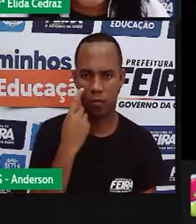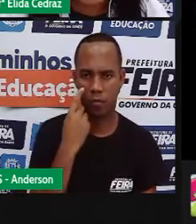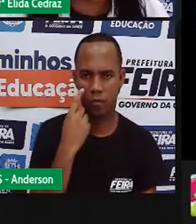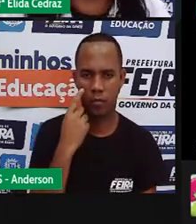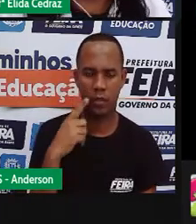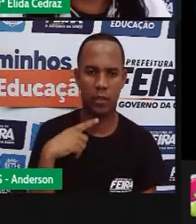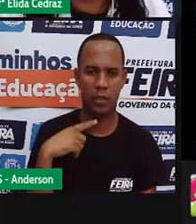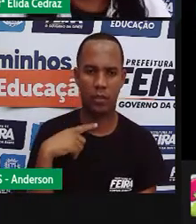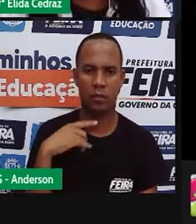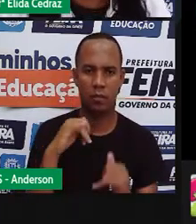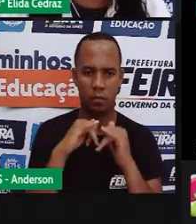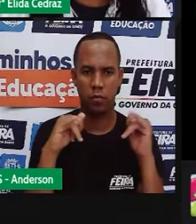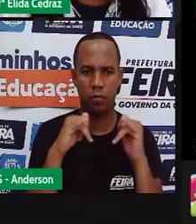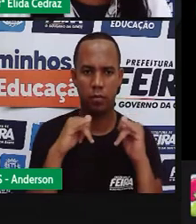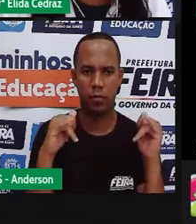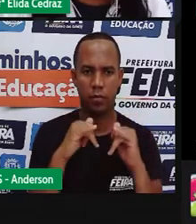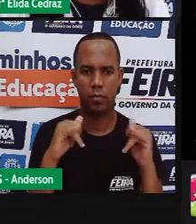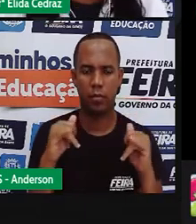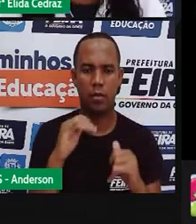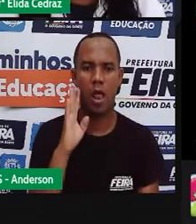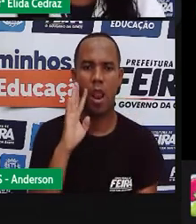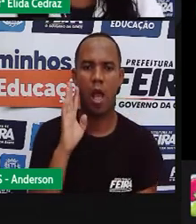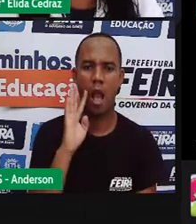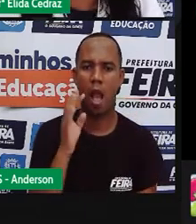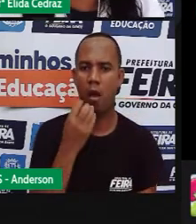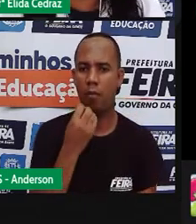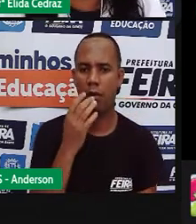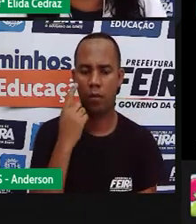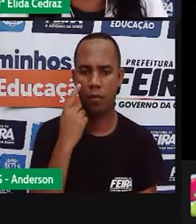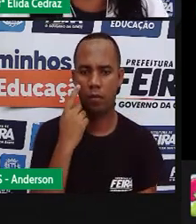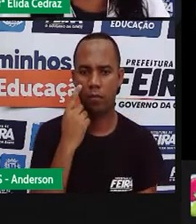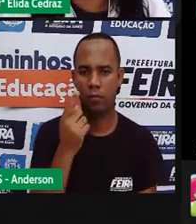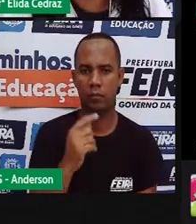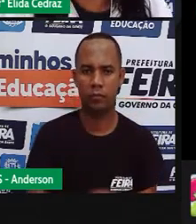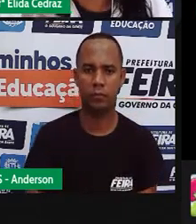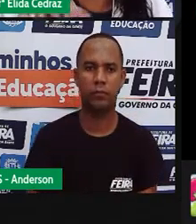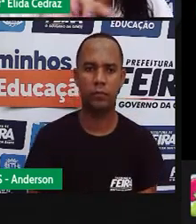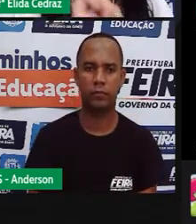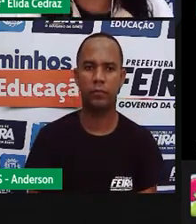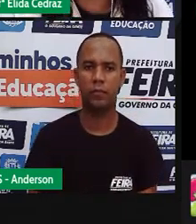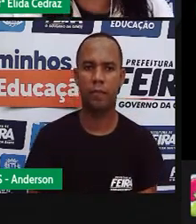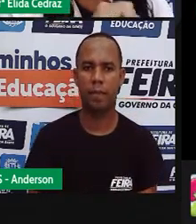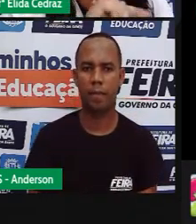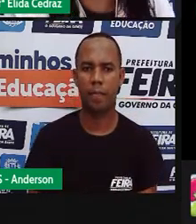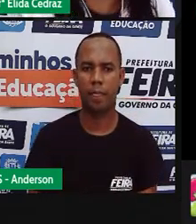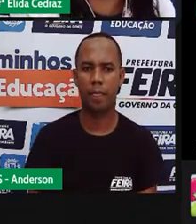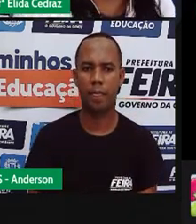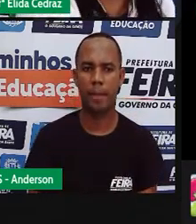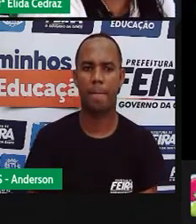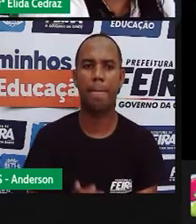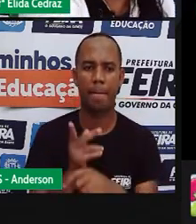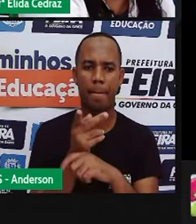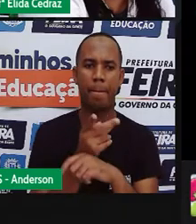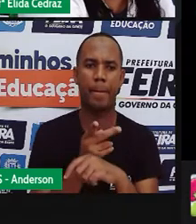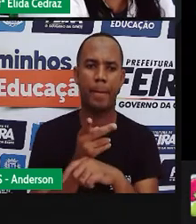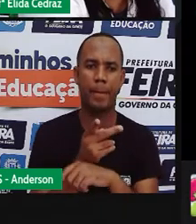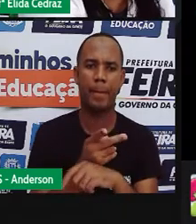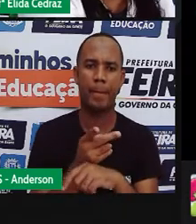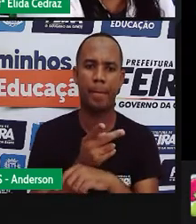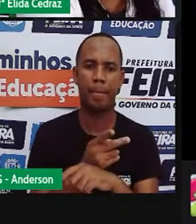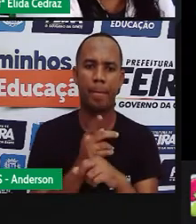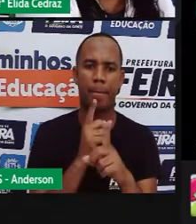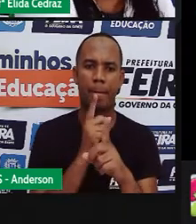anúncios. Mas é bem melhor, né? Então o que que você faz? Na parte de busca olha aqui ó